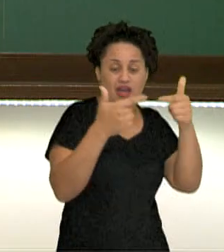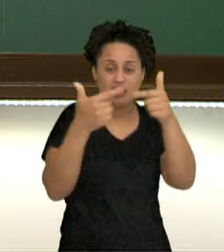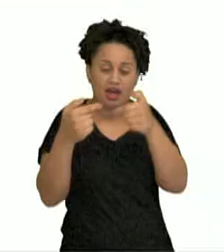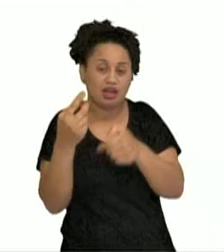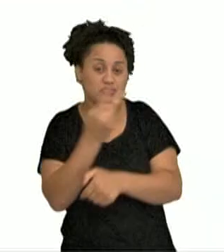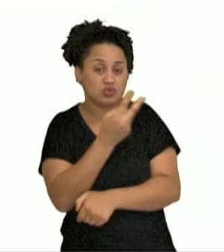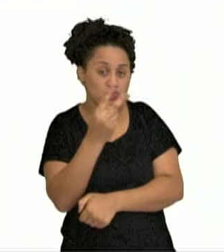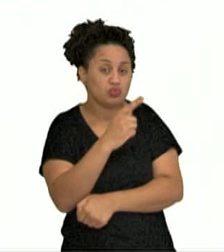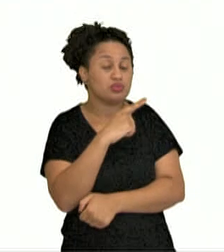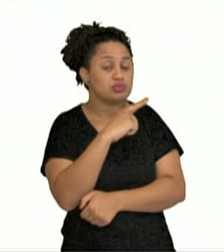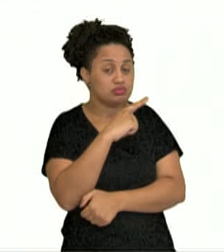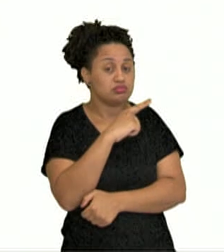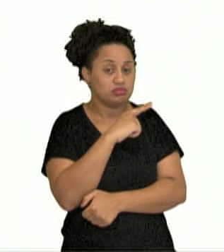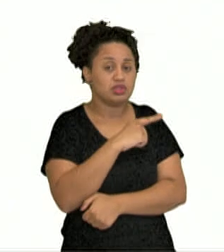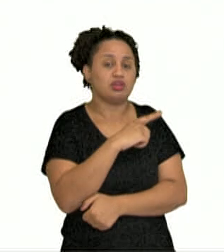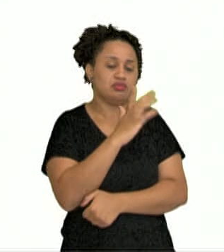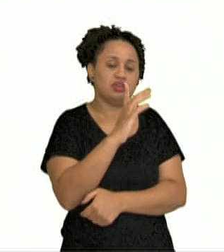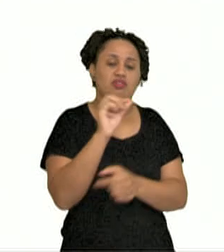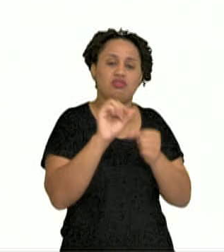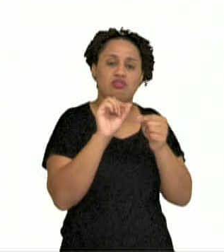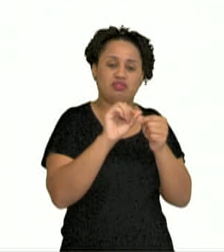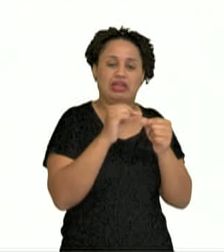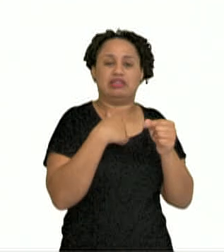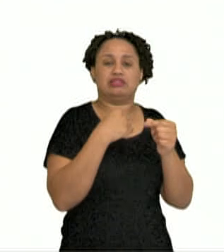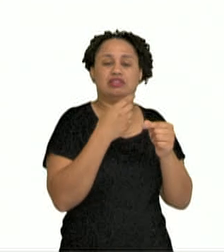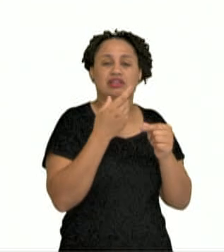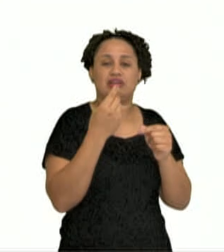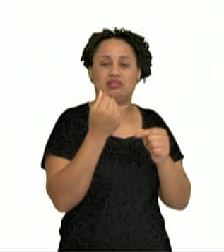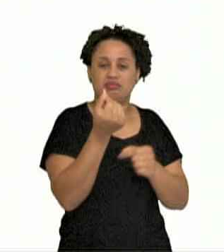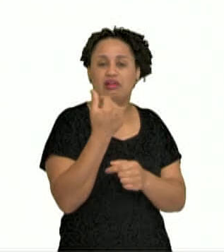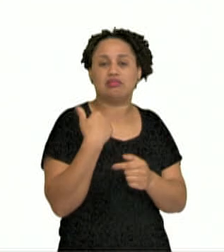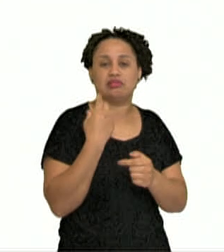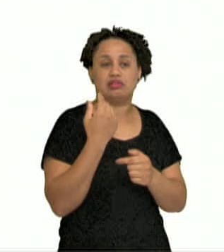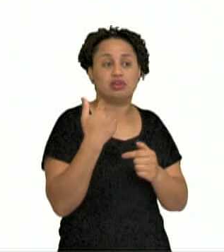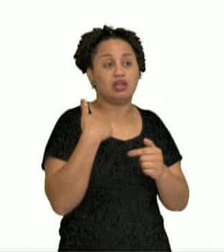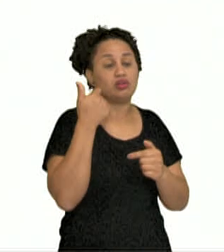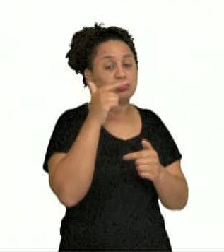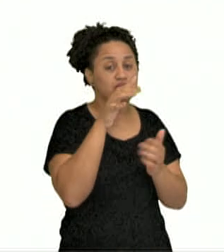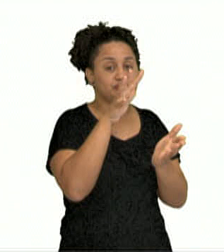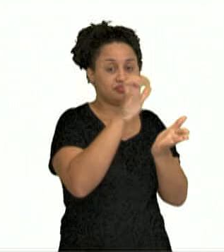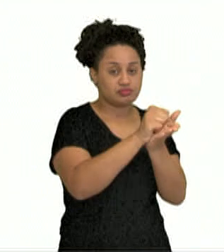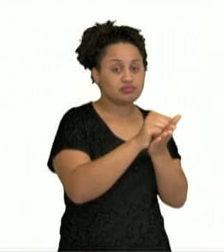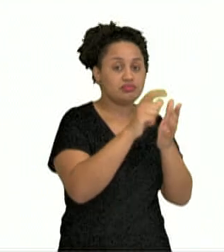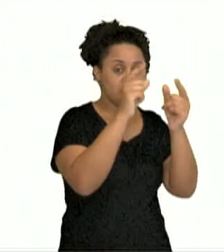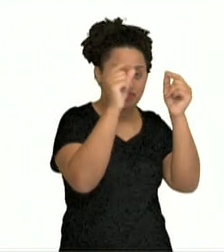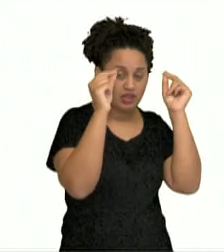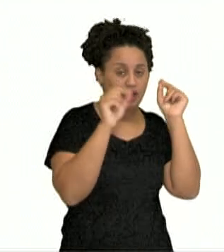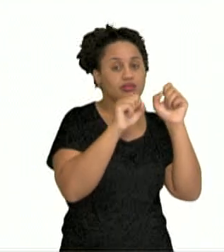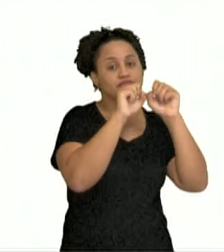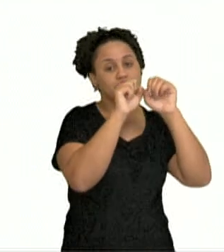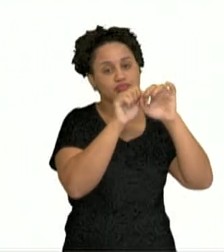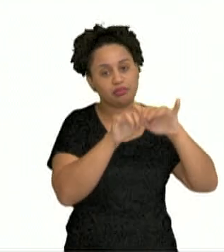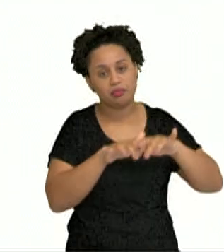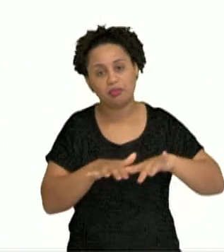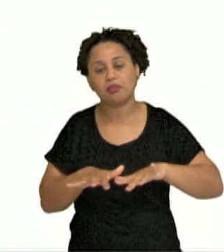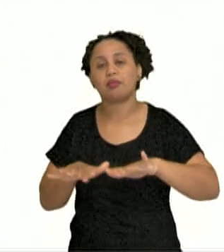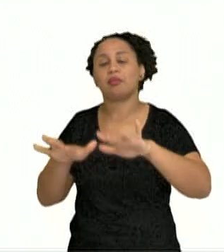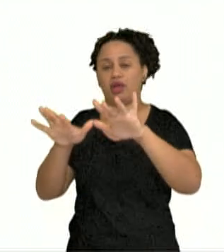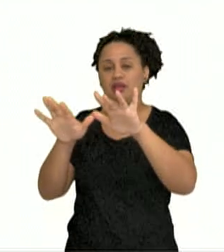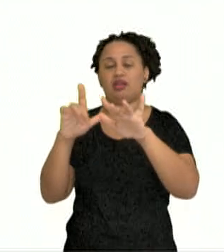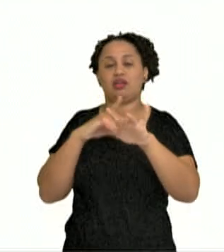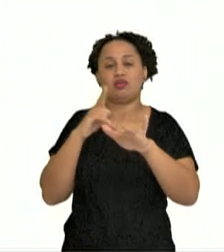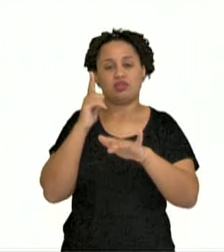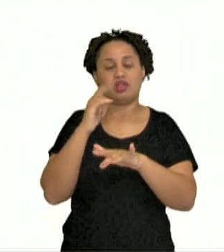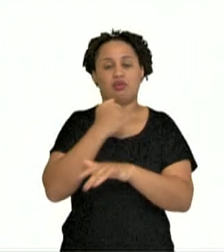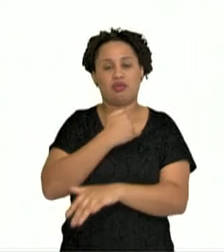já vinha, e isso já era um grande custo, essas guerras, e ele vai conseguir pegar essa Grécia e fazer ela o maior império